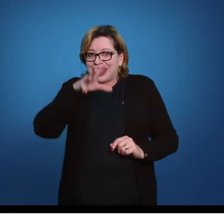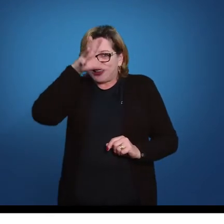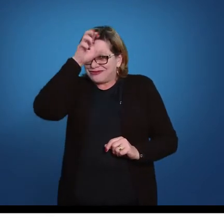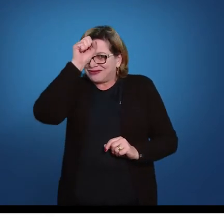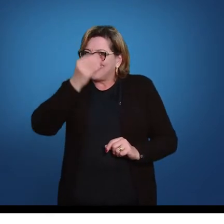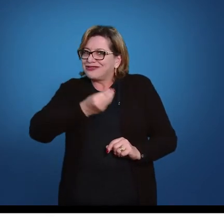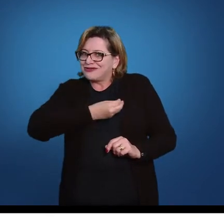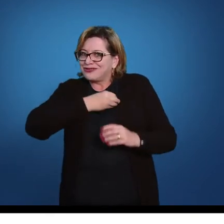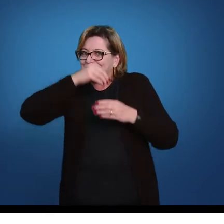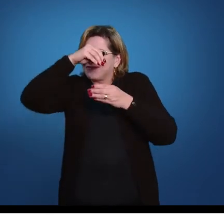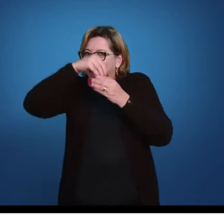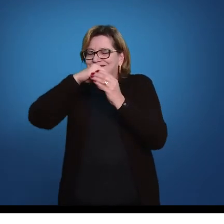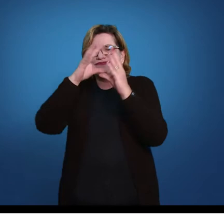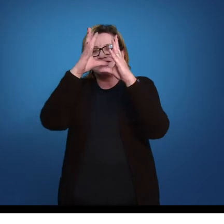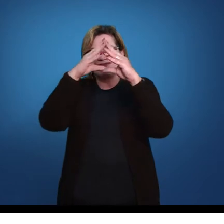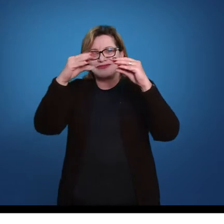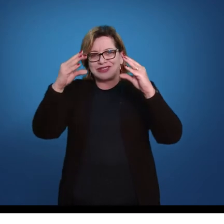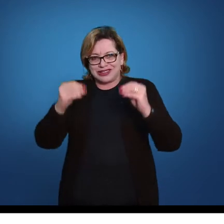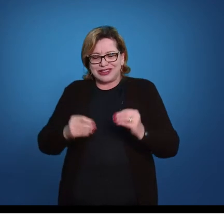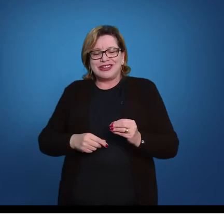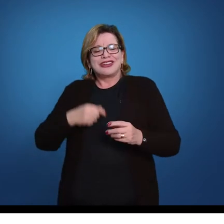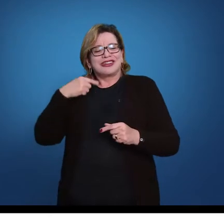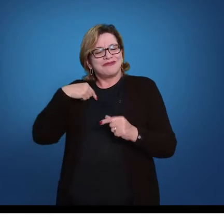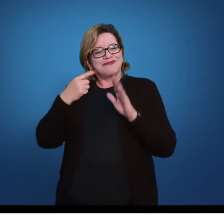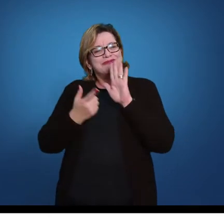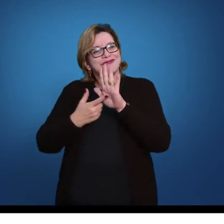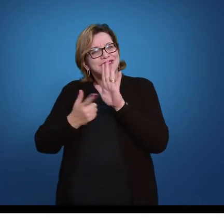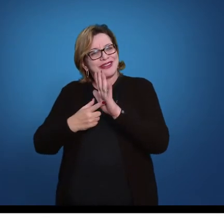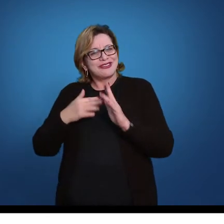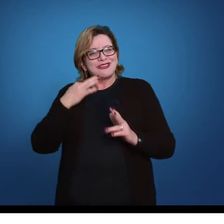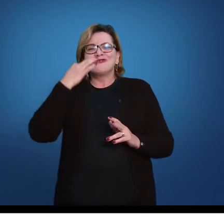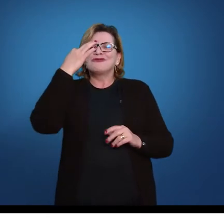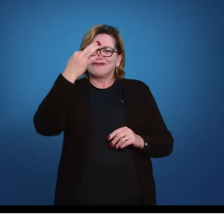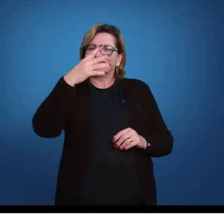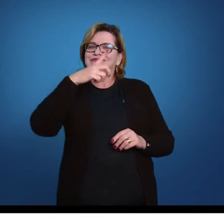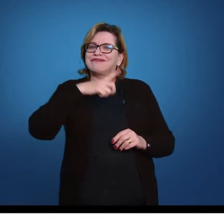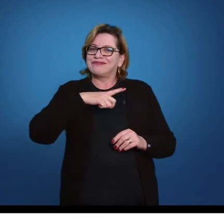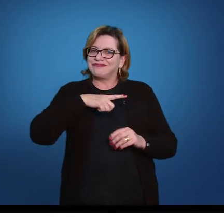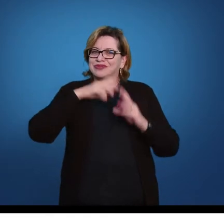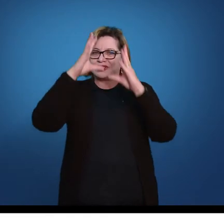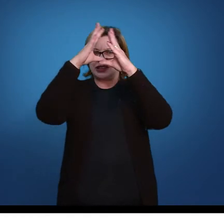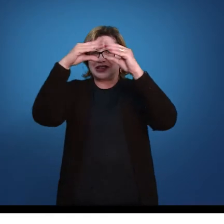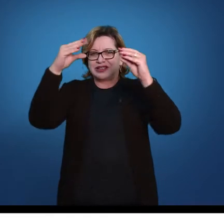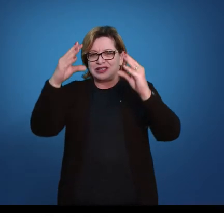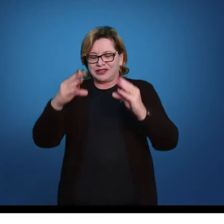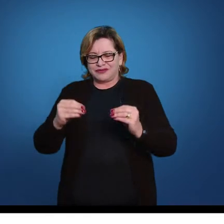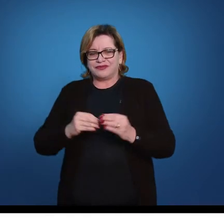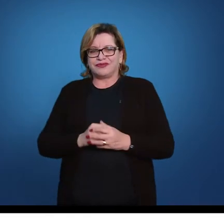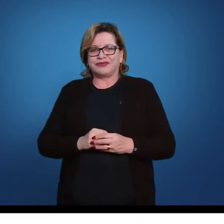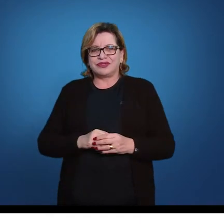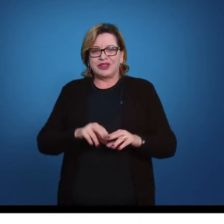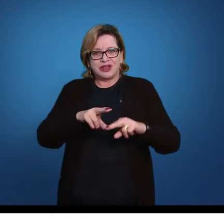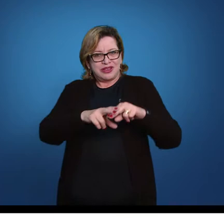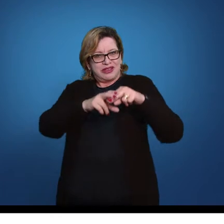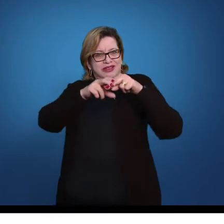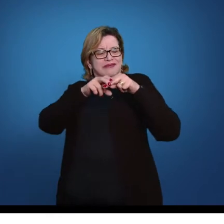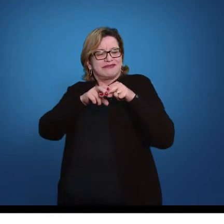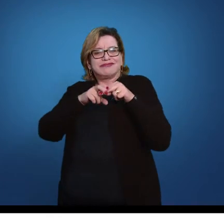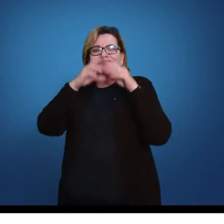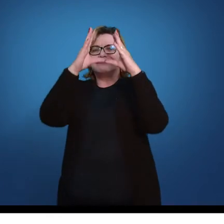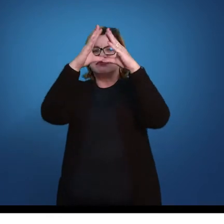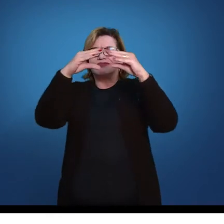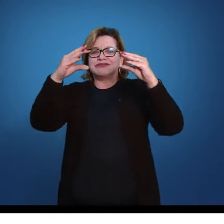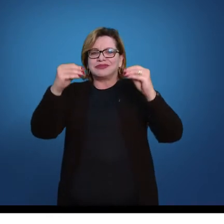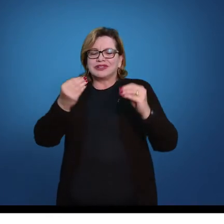a viver no circo que garantiriam a sua sobrevivência. Nesse sentido, o circo,